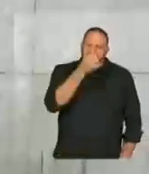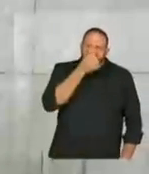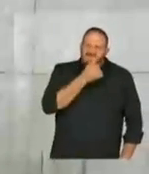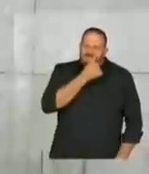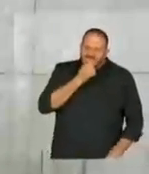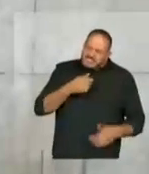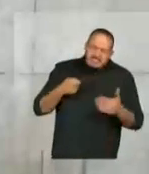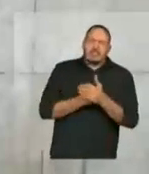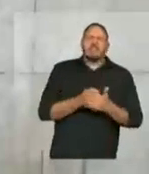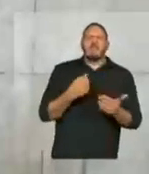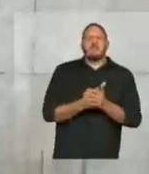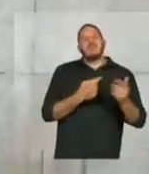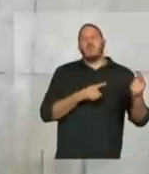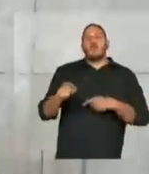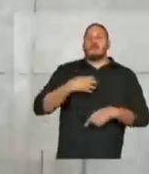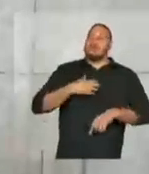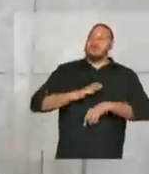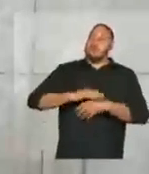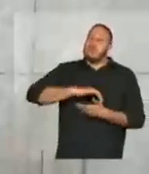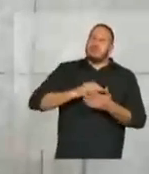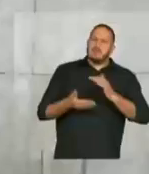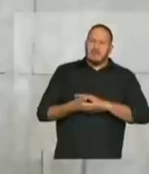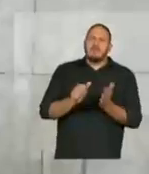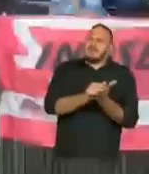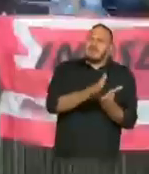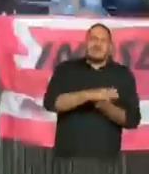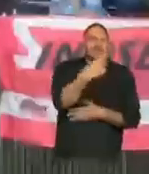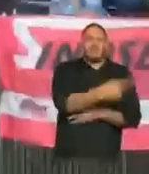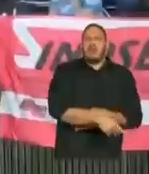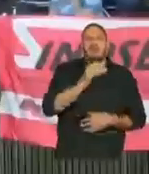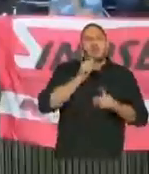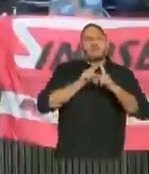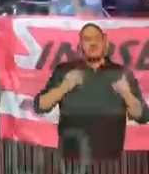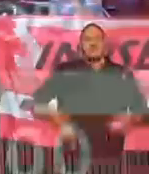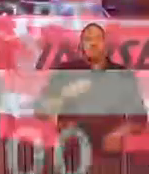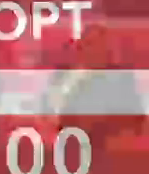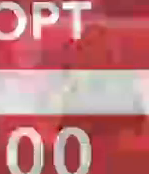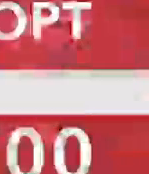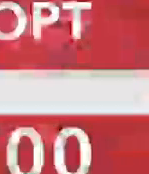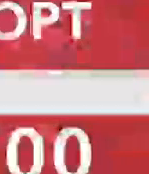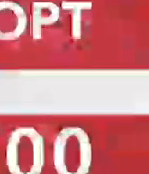até o fim contra esse tipo de reforma, que penaliza os servidores e não resolve o problema.